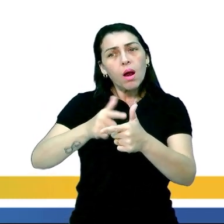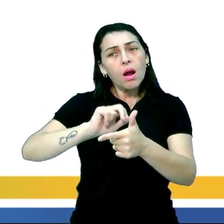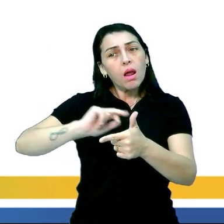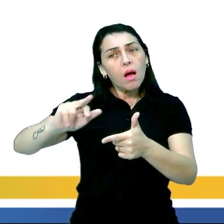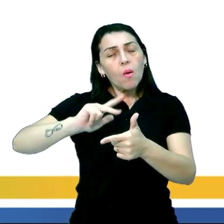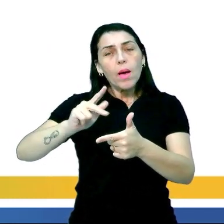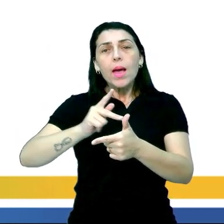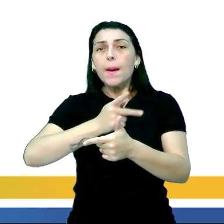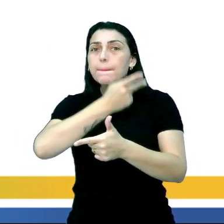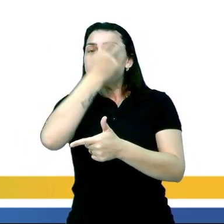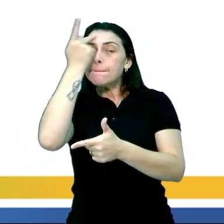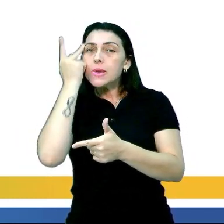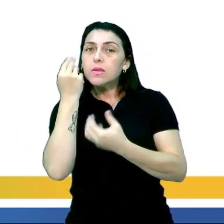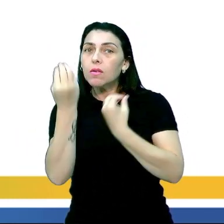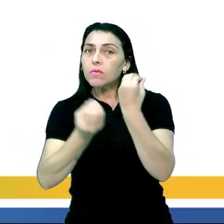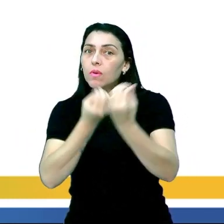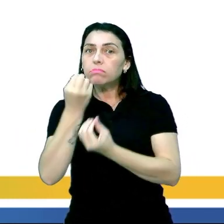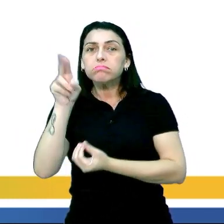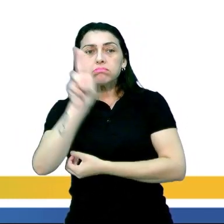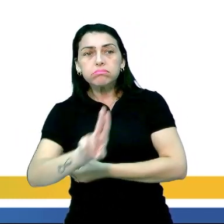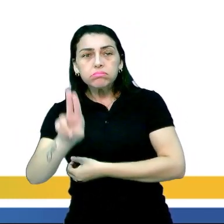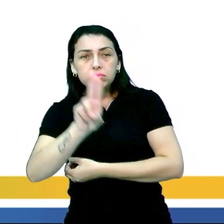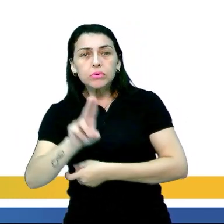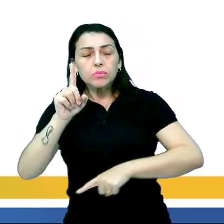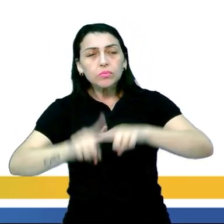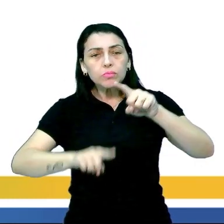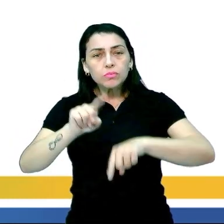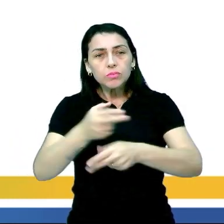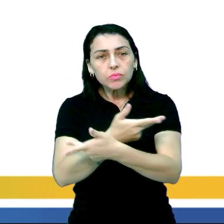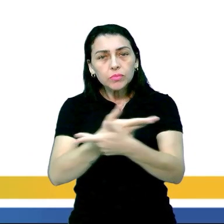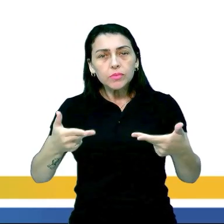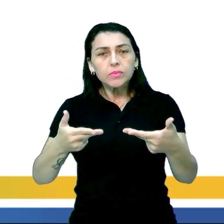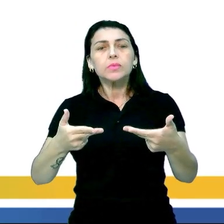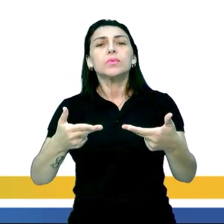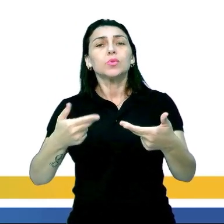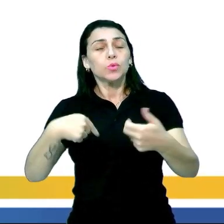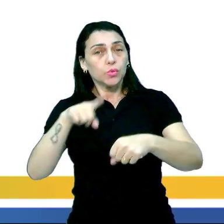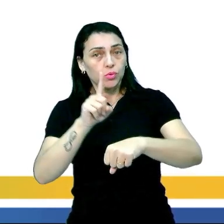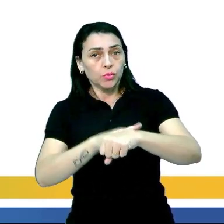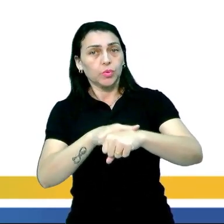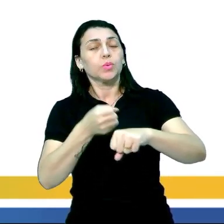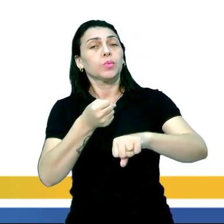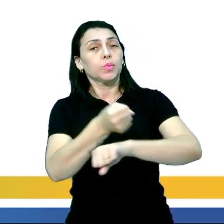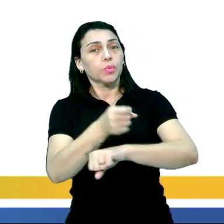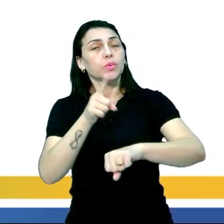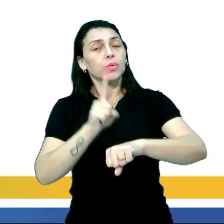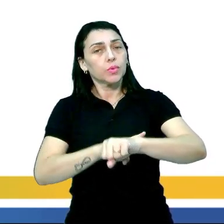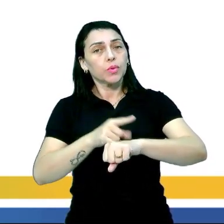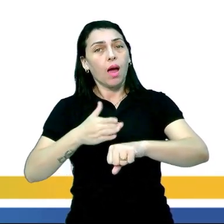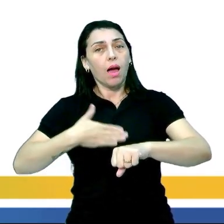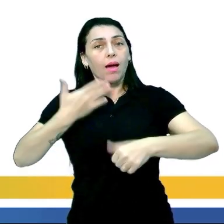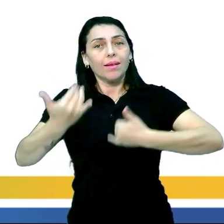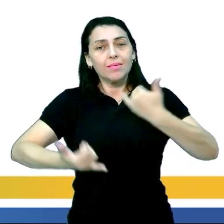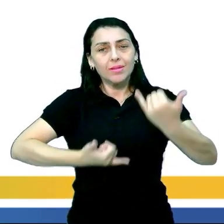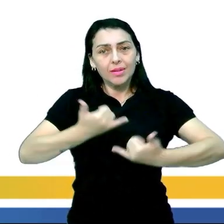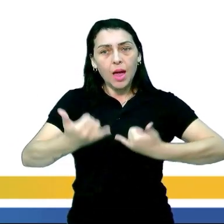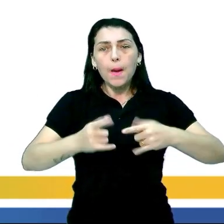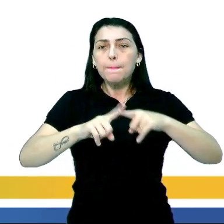o problema não é como as pessoas vão consumir essas unidades adicionais de tempo de lazer,